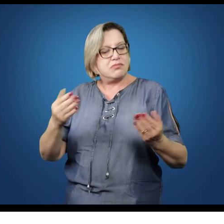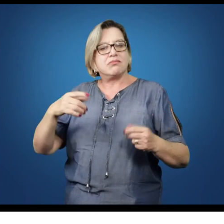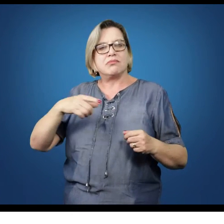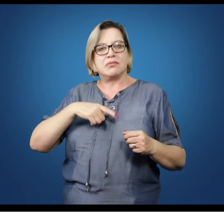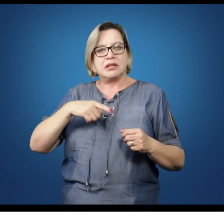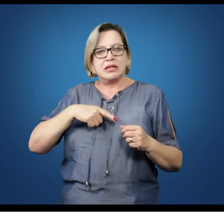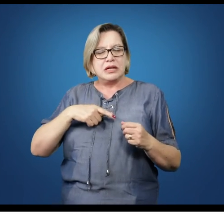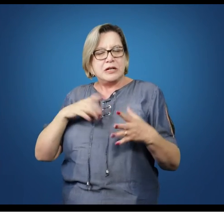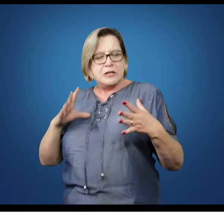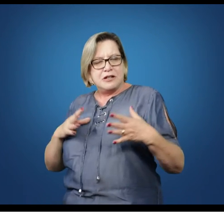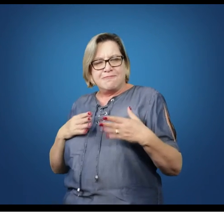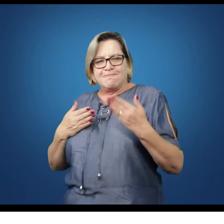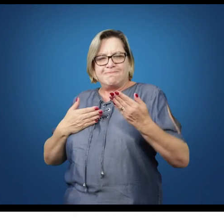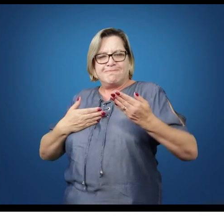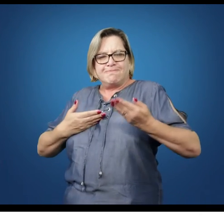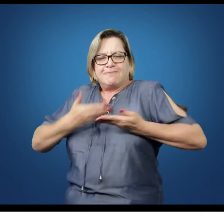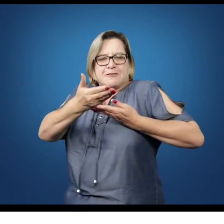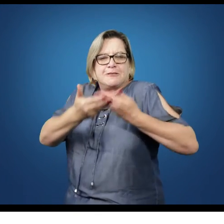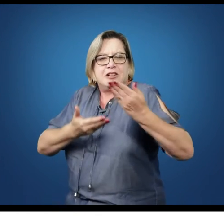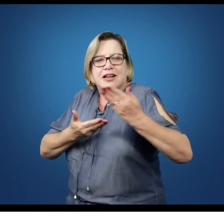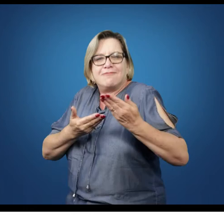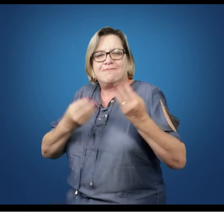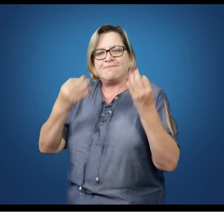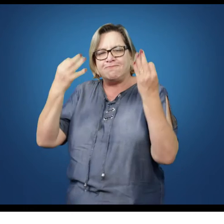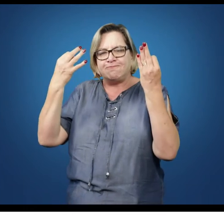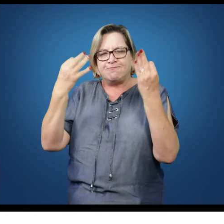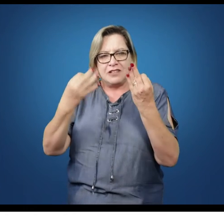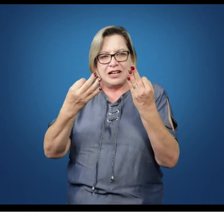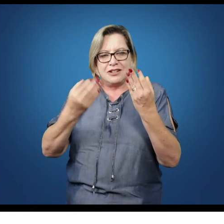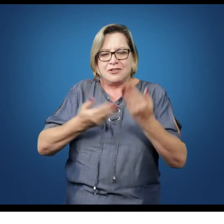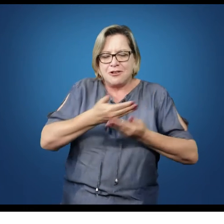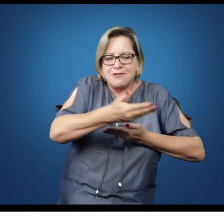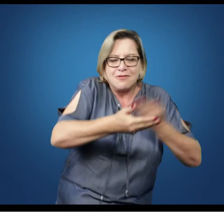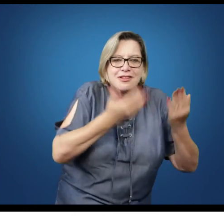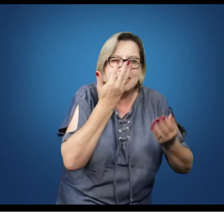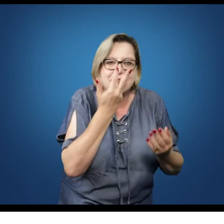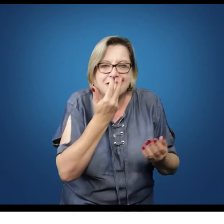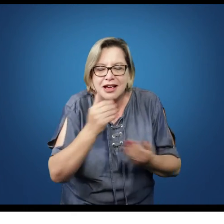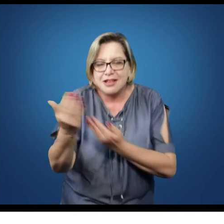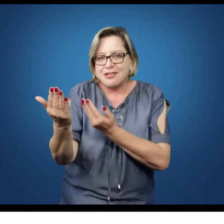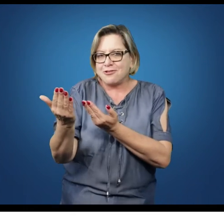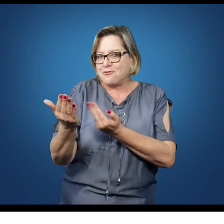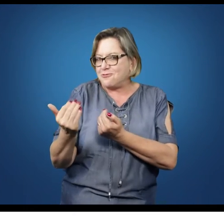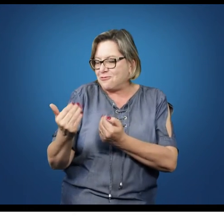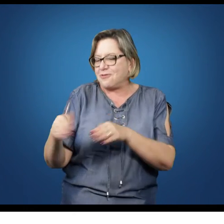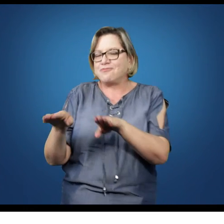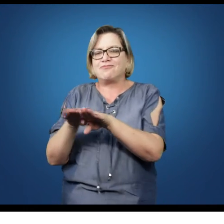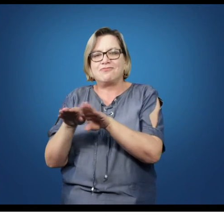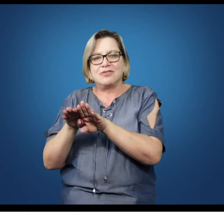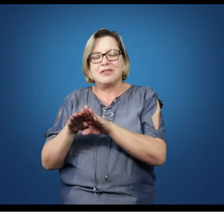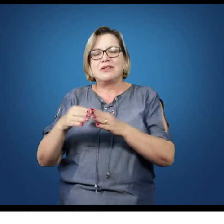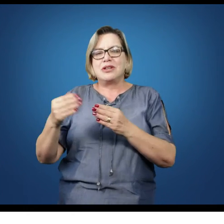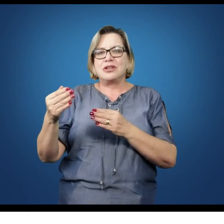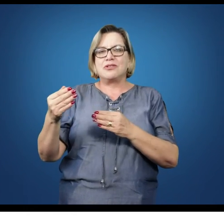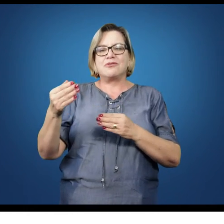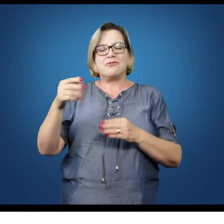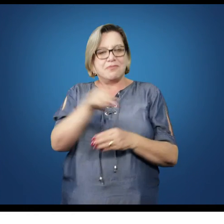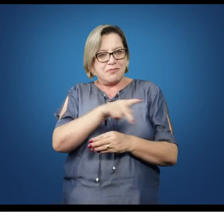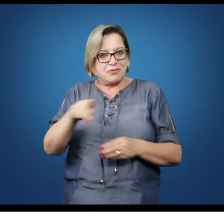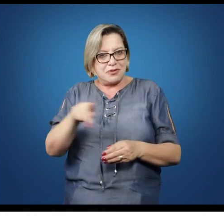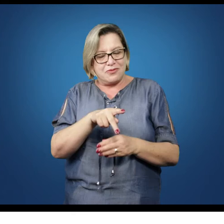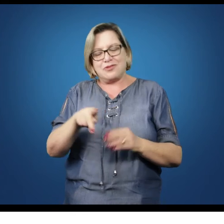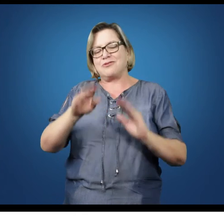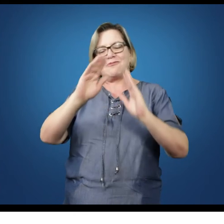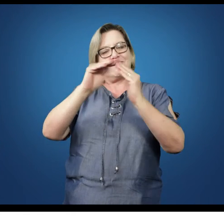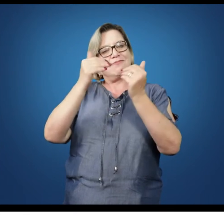sintonia com as pessoas, com as crianças, com os adolescentes, com os professores da rede de ensino,